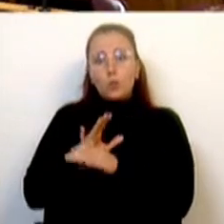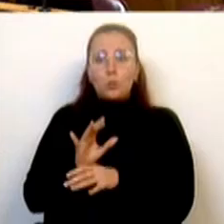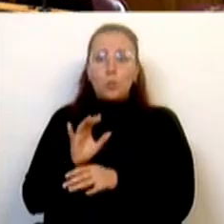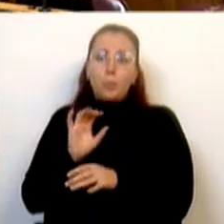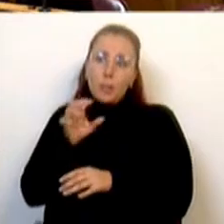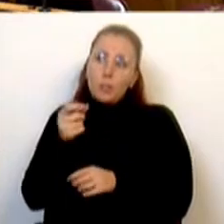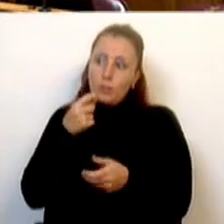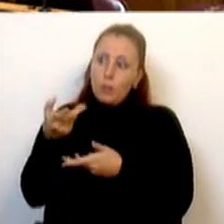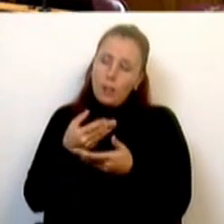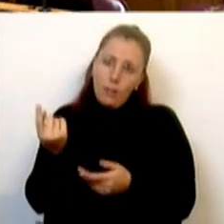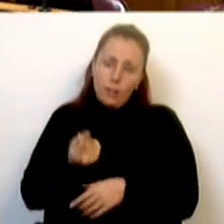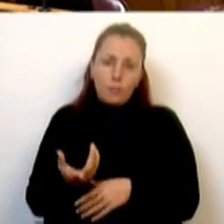país.